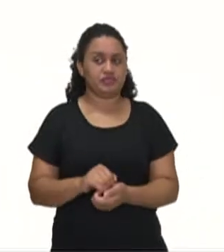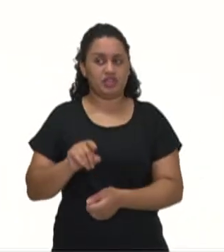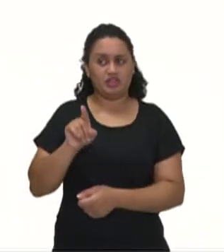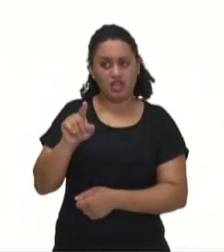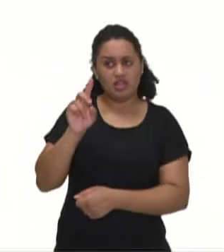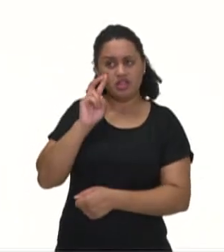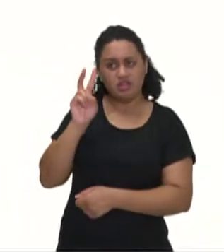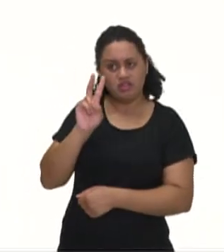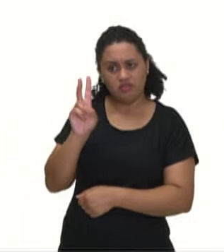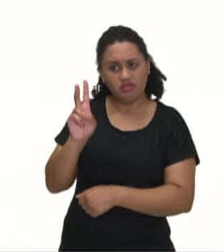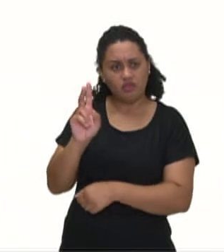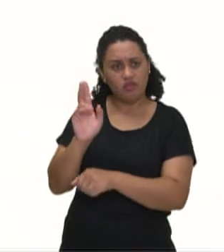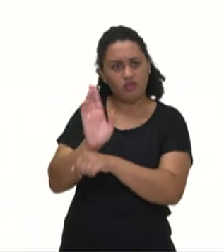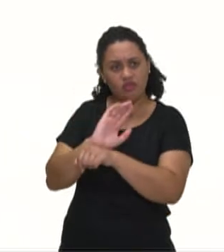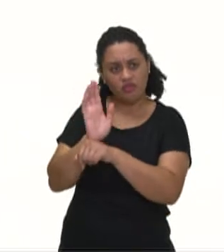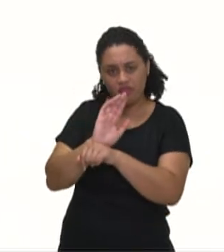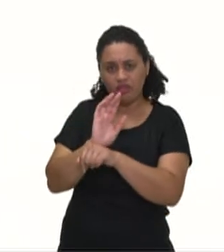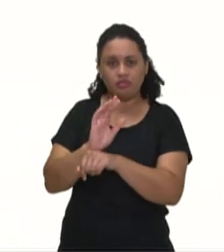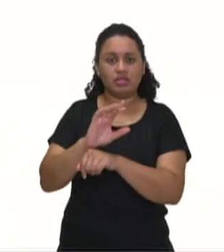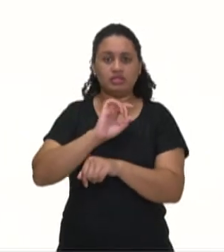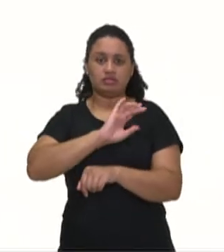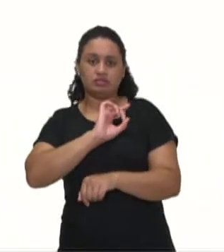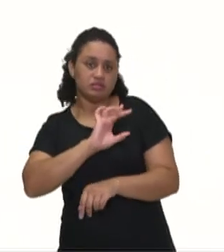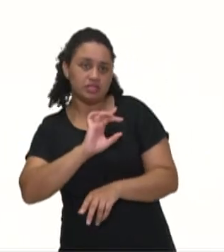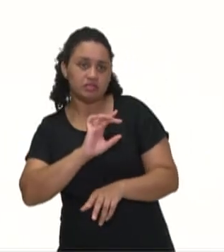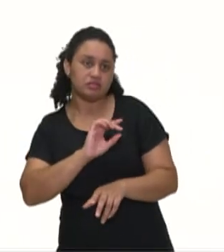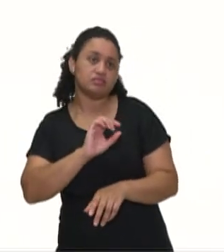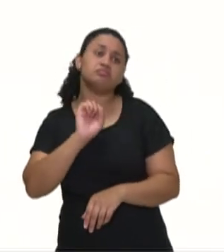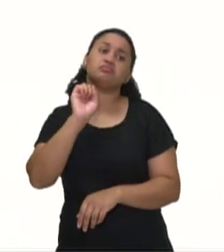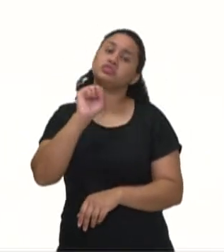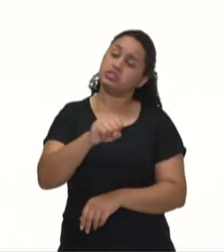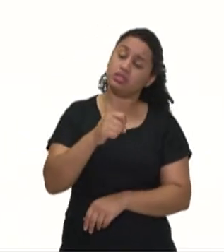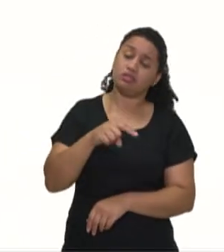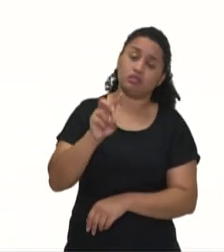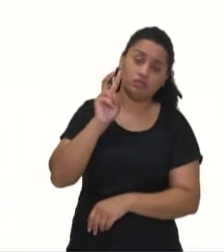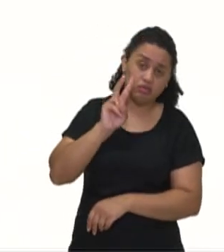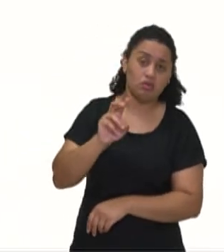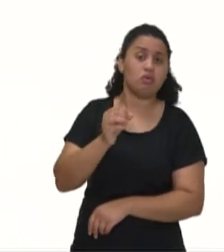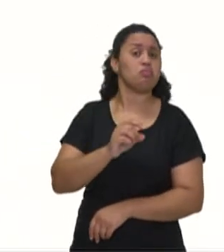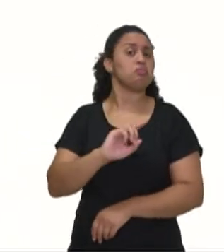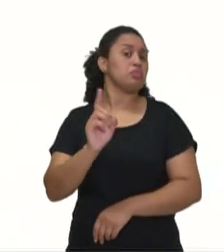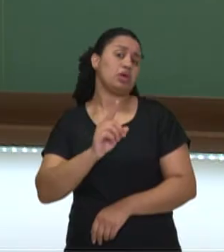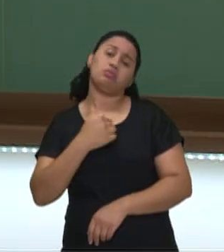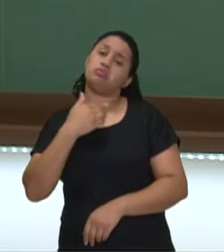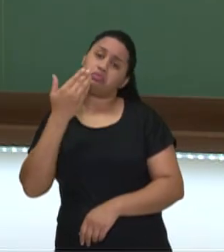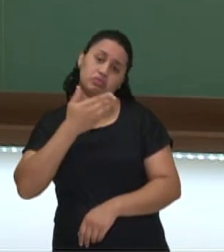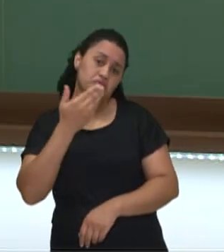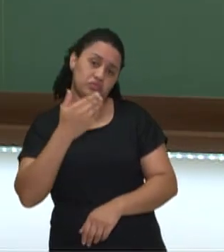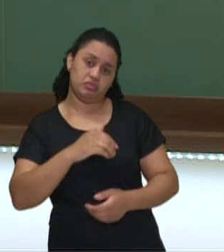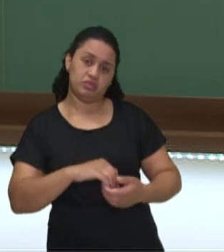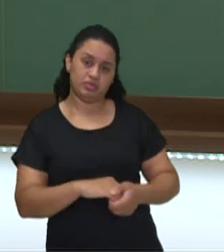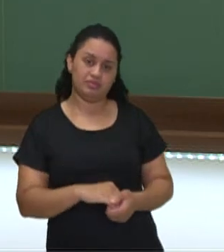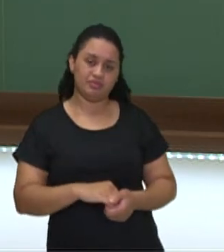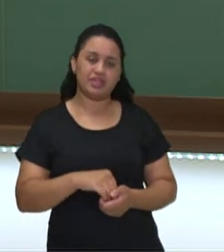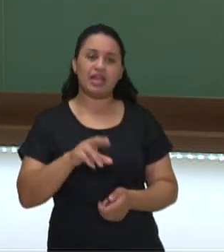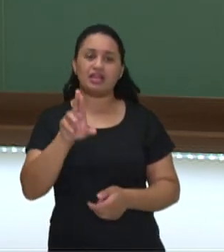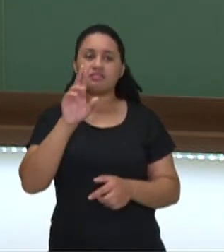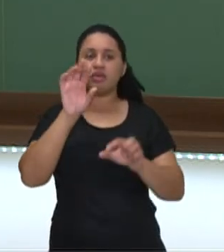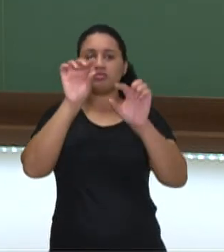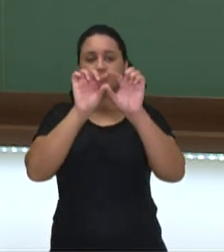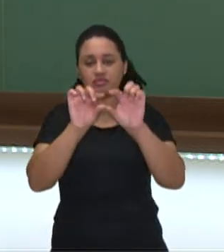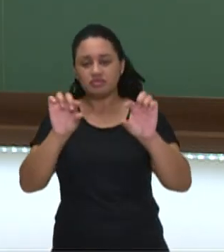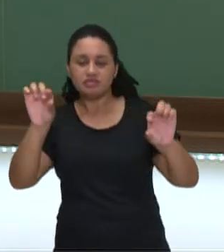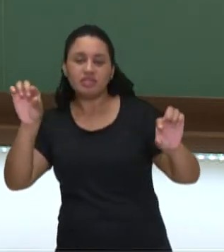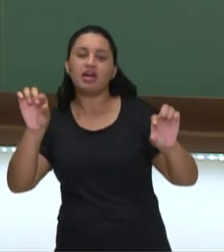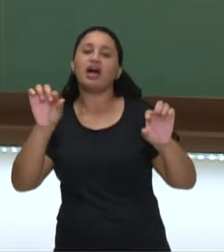filme de terror? Yes, he has. No, he hasn't. Uma resposta curta. Resposta comprida, pessoal. Muito fácil.